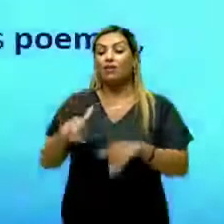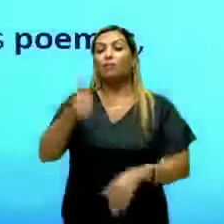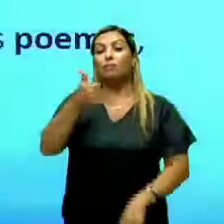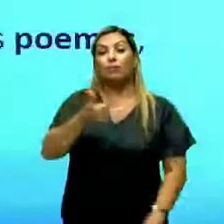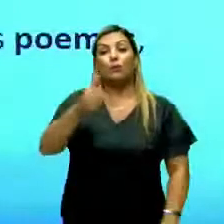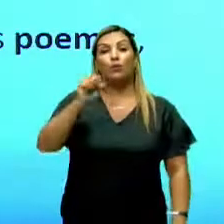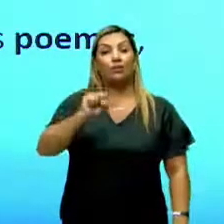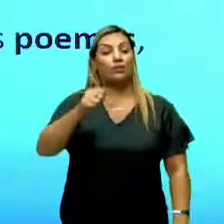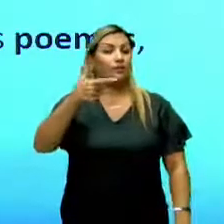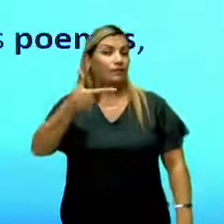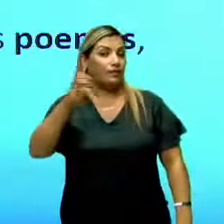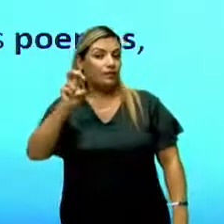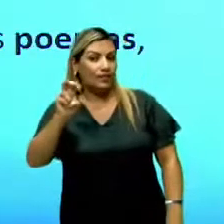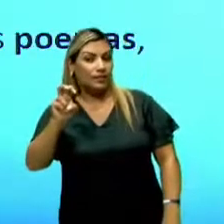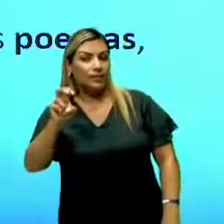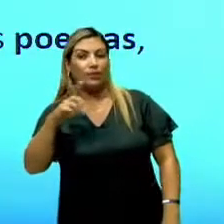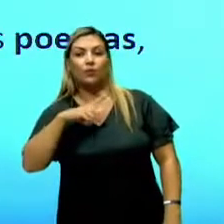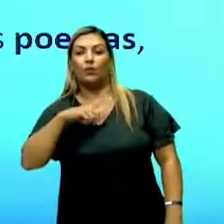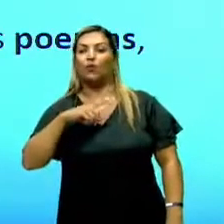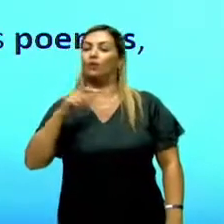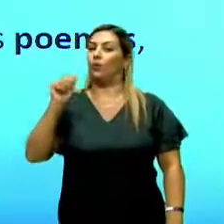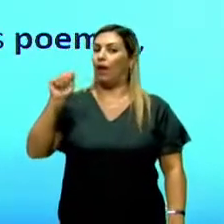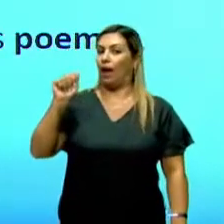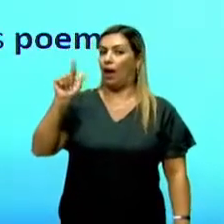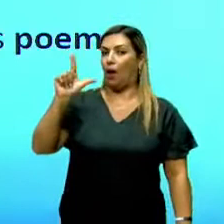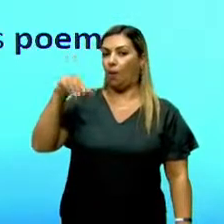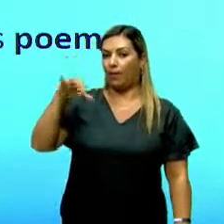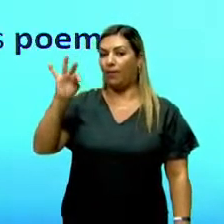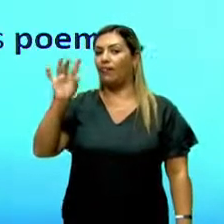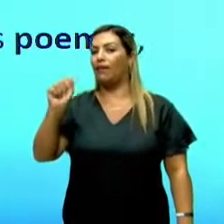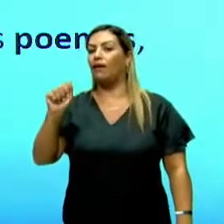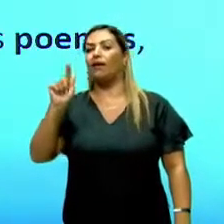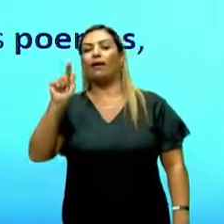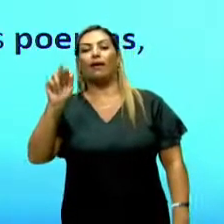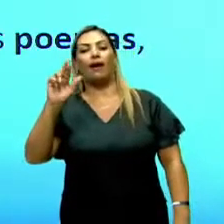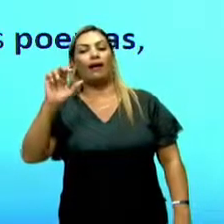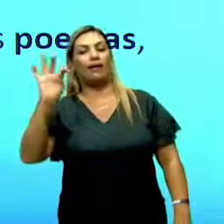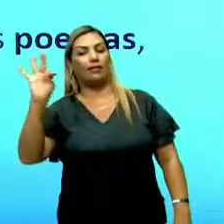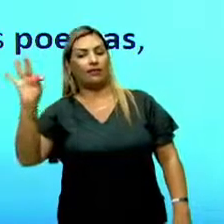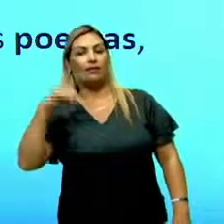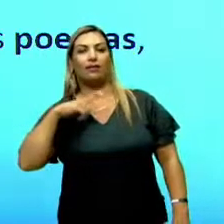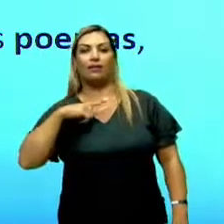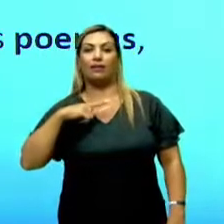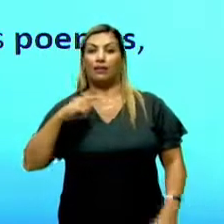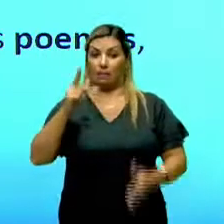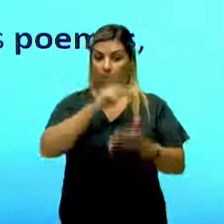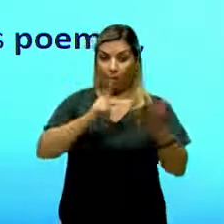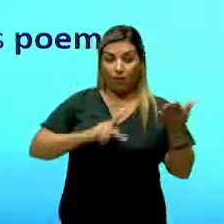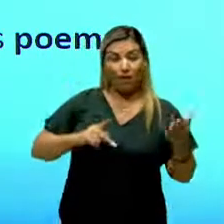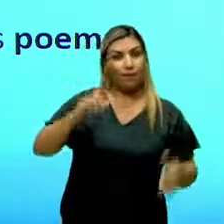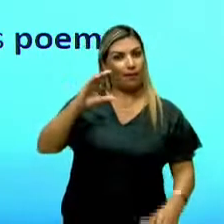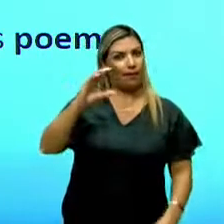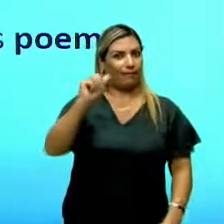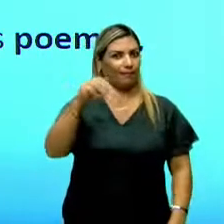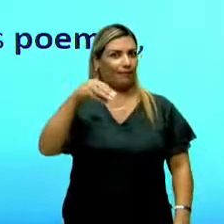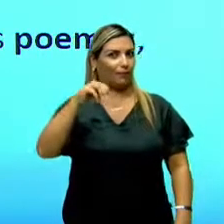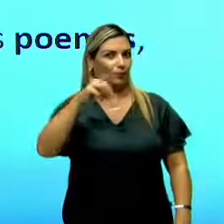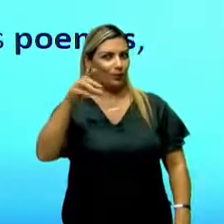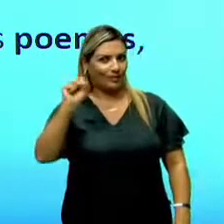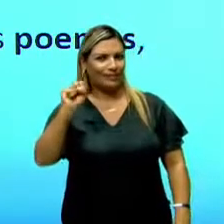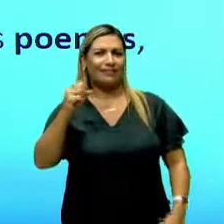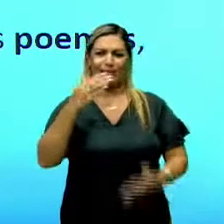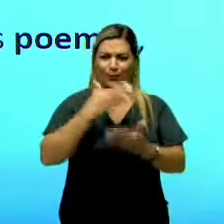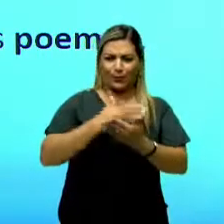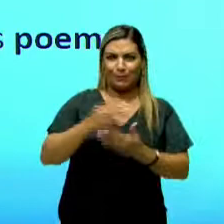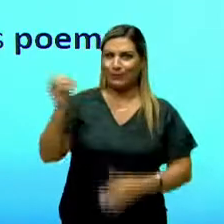1825, quando Almeida Garret publica um poema chamado Camões. E aí, com isso, a gente